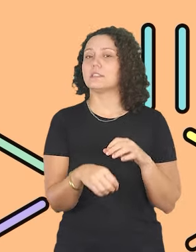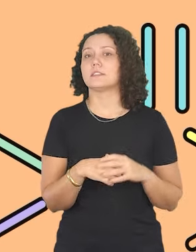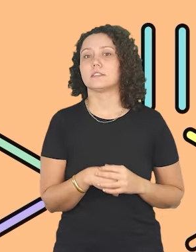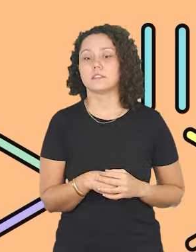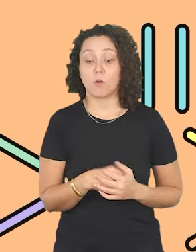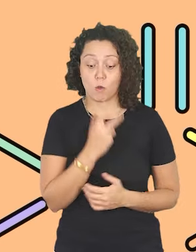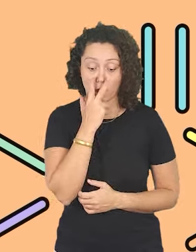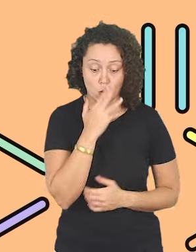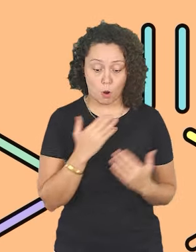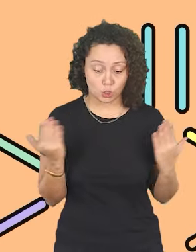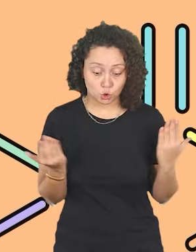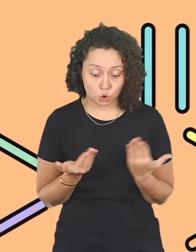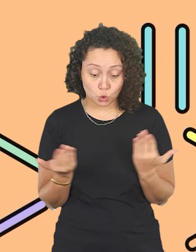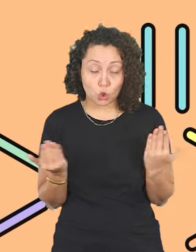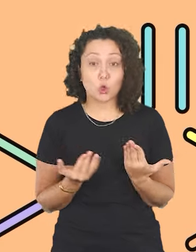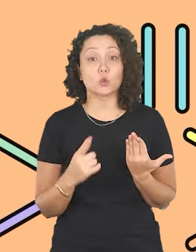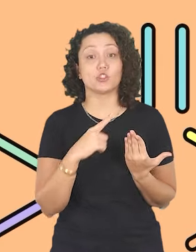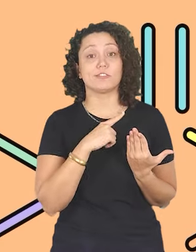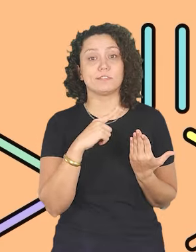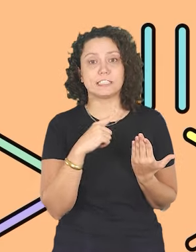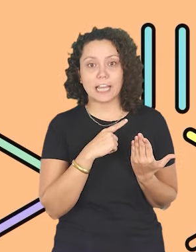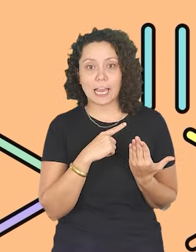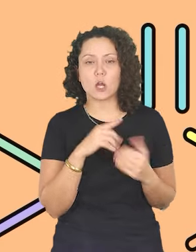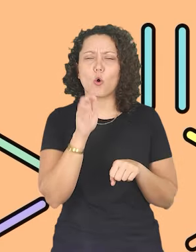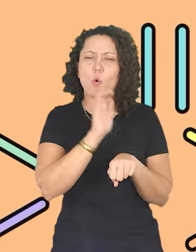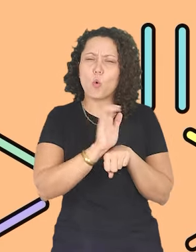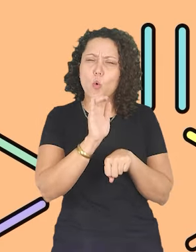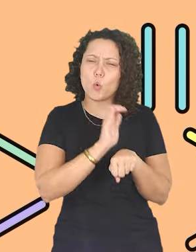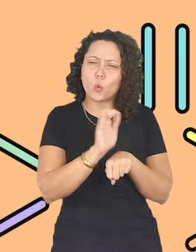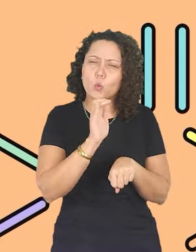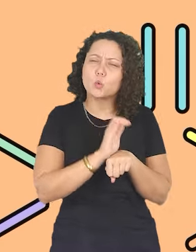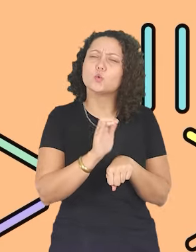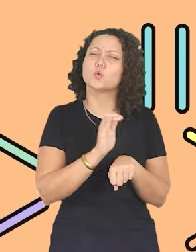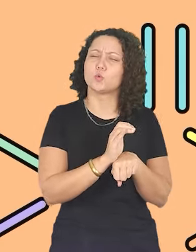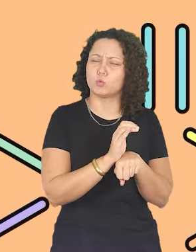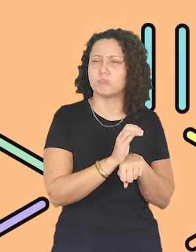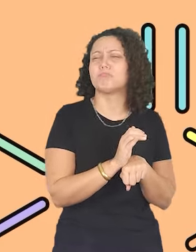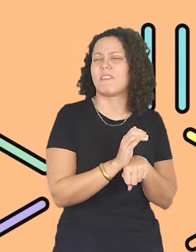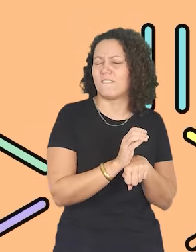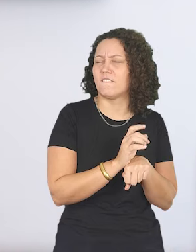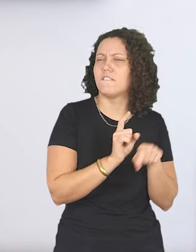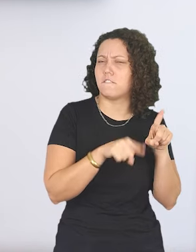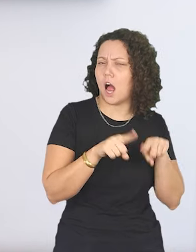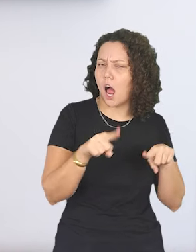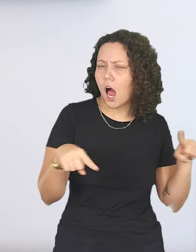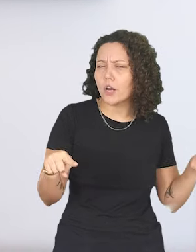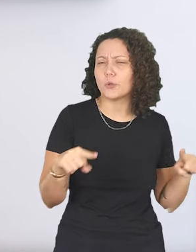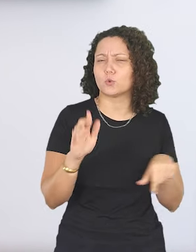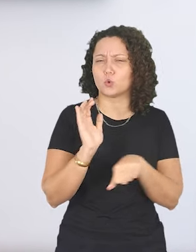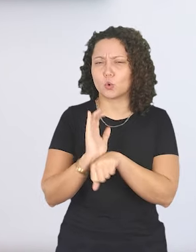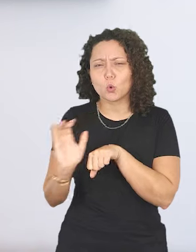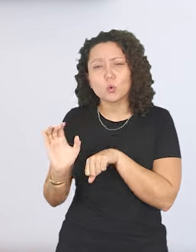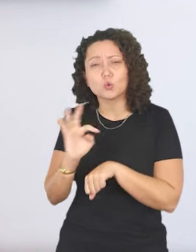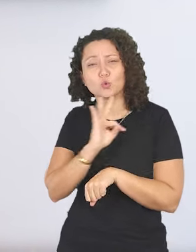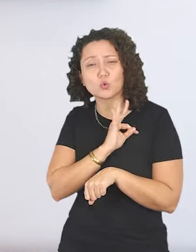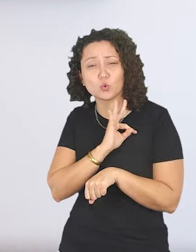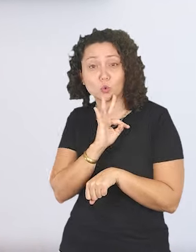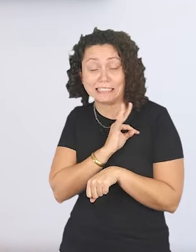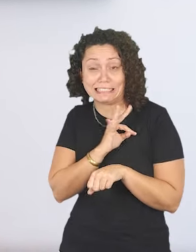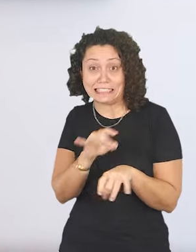existem hoje vários cursos, cursos técnicos para você